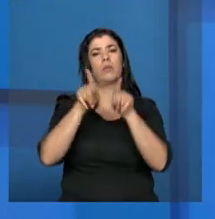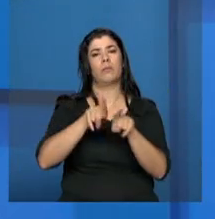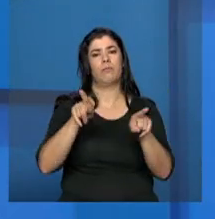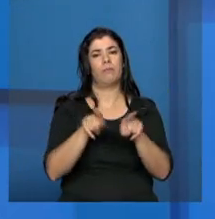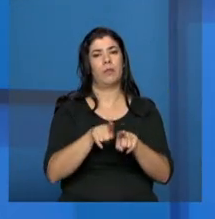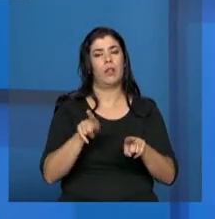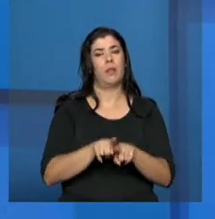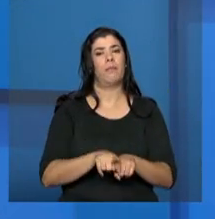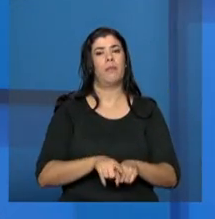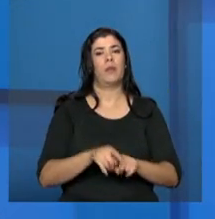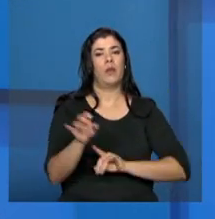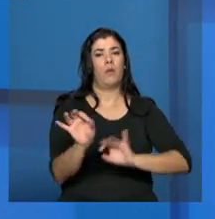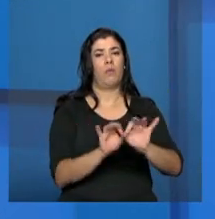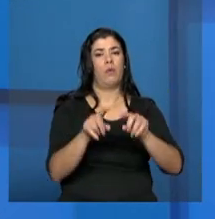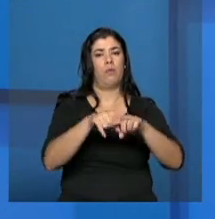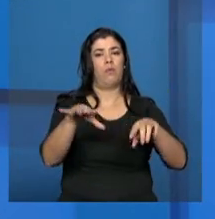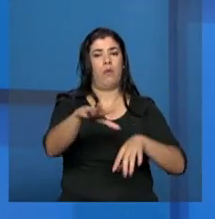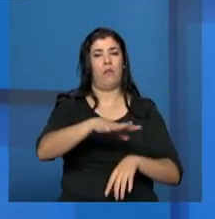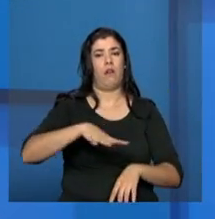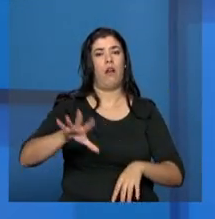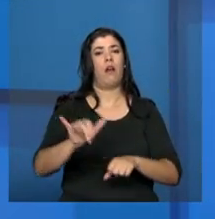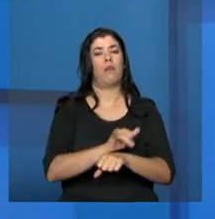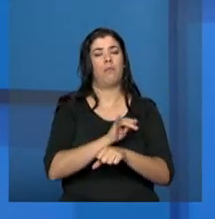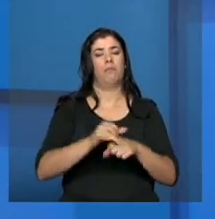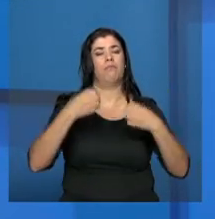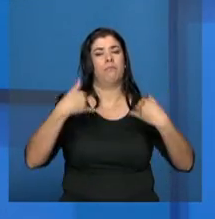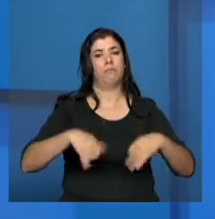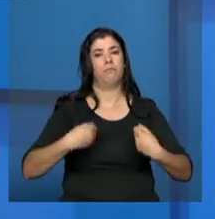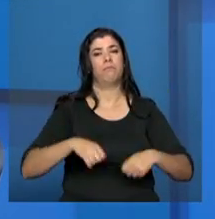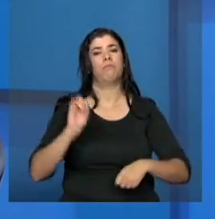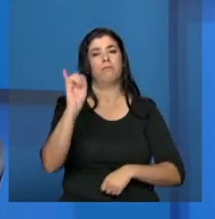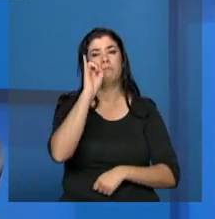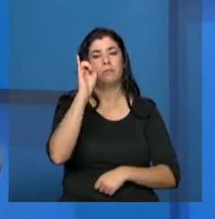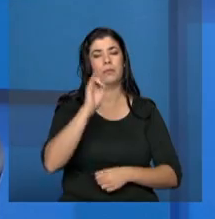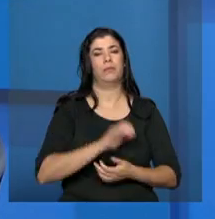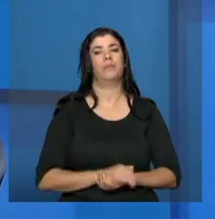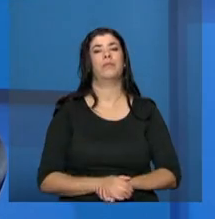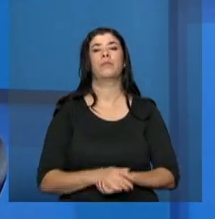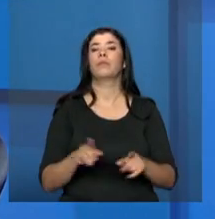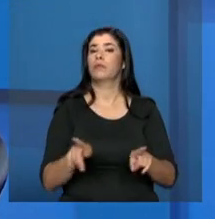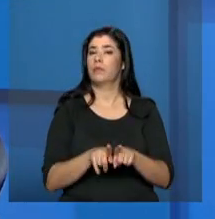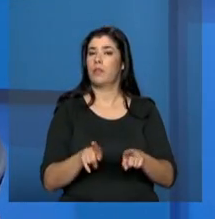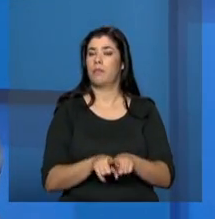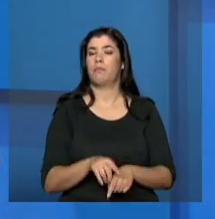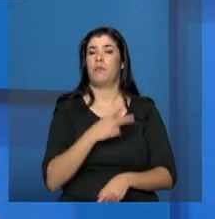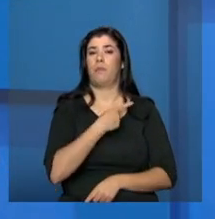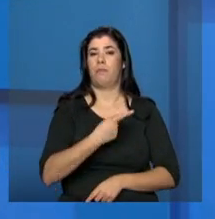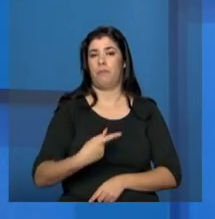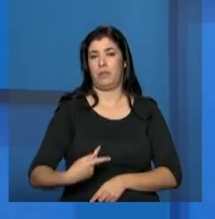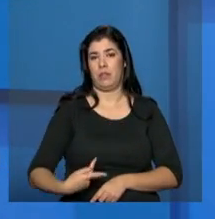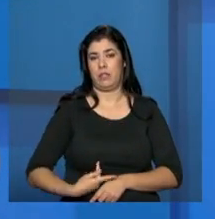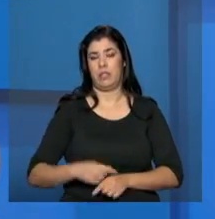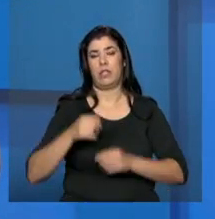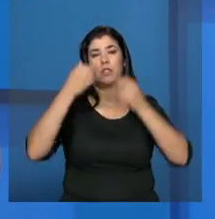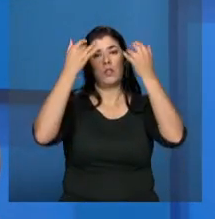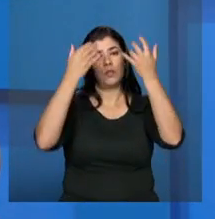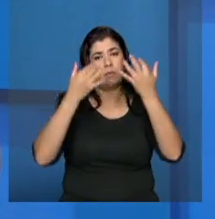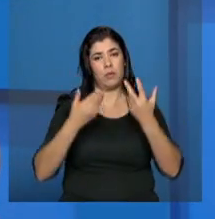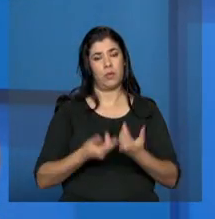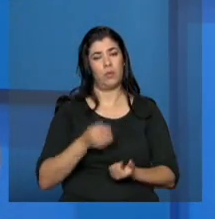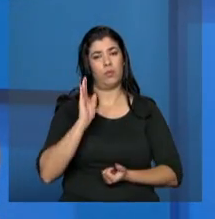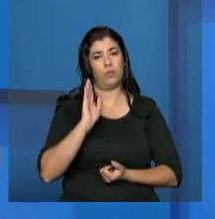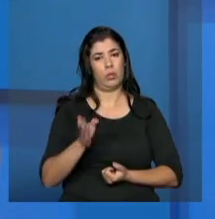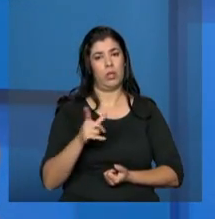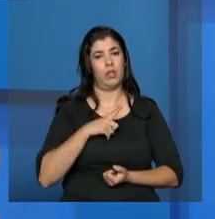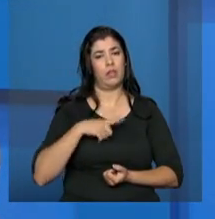infraestrutura ela faz parte dessa dinâmica. O presidente Edivaldo colocou no primeiro bloco e eu quero reforçar com